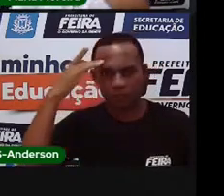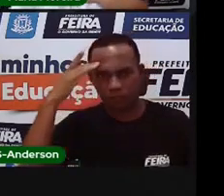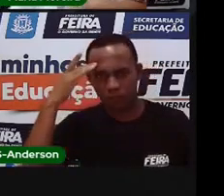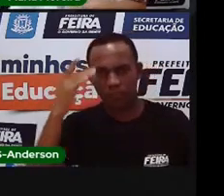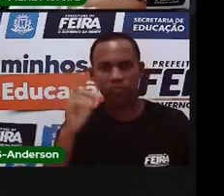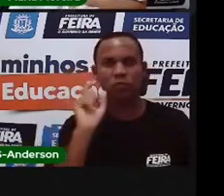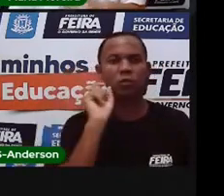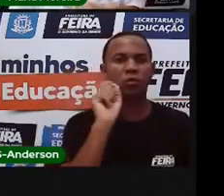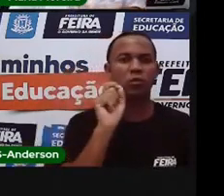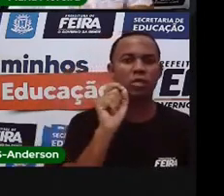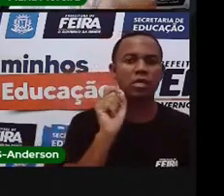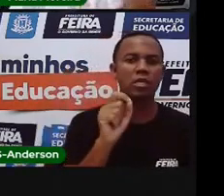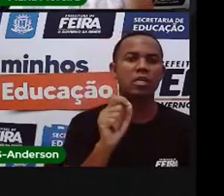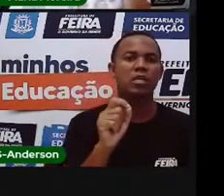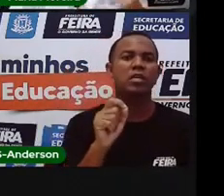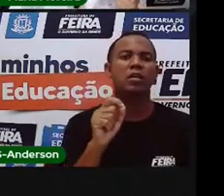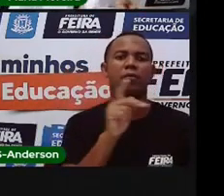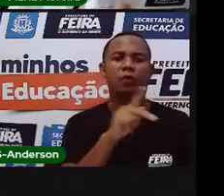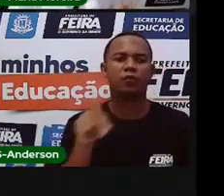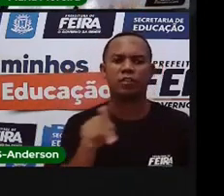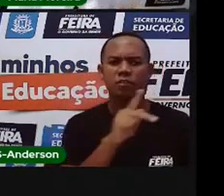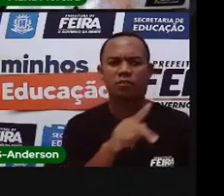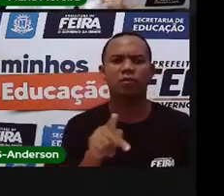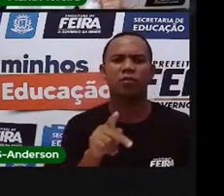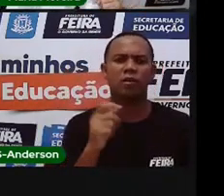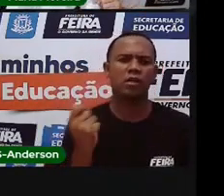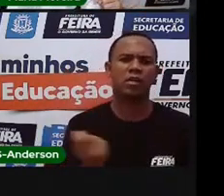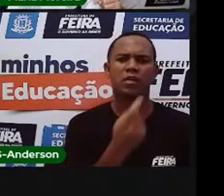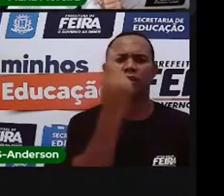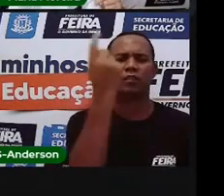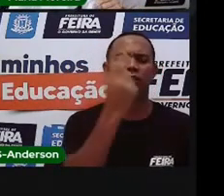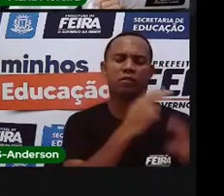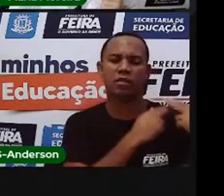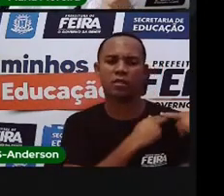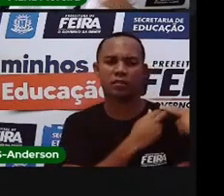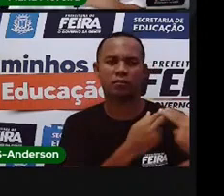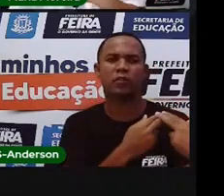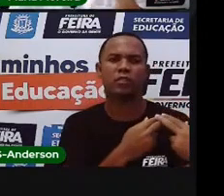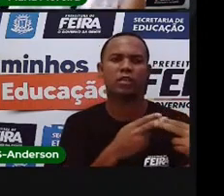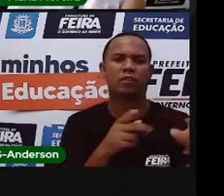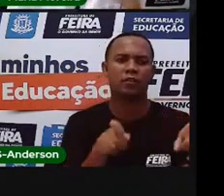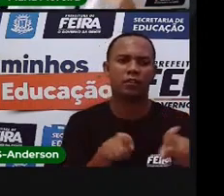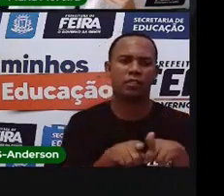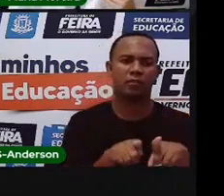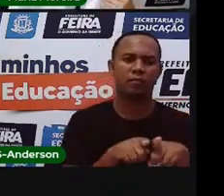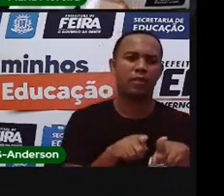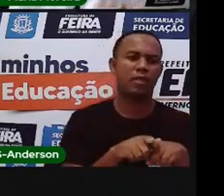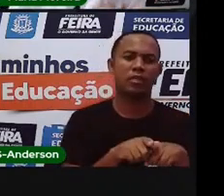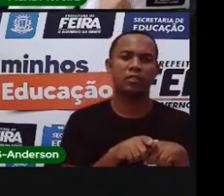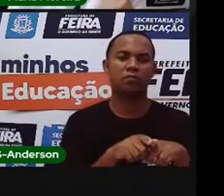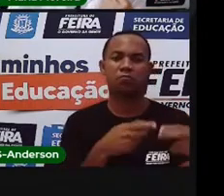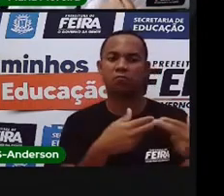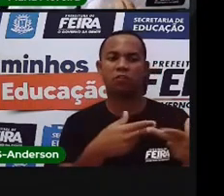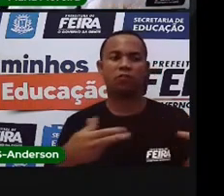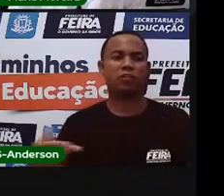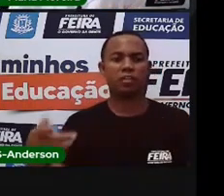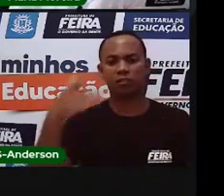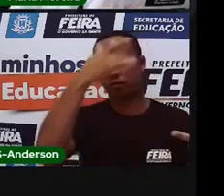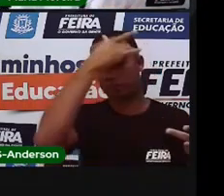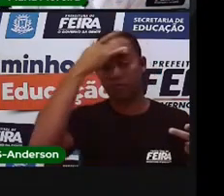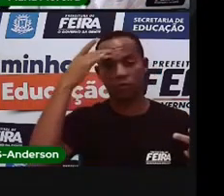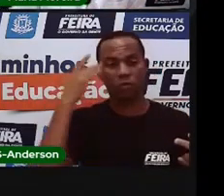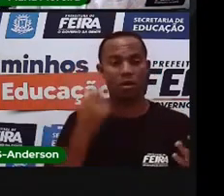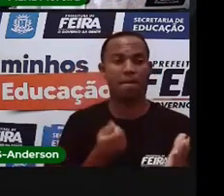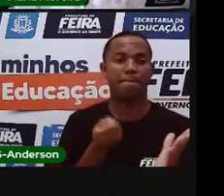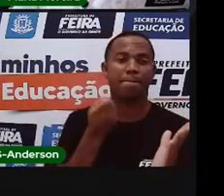Pro, Anderson, os responsáveis por vocês, eles, a gente, de modo geral, pagar